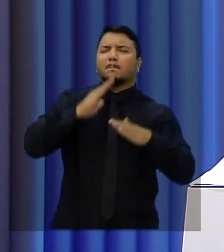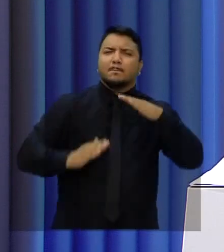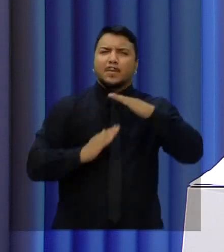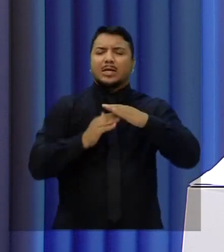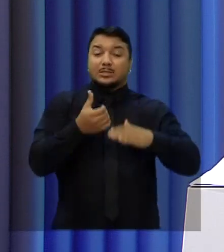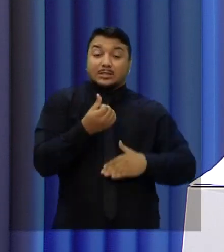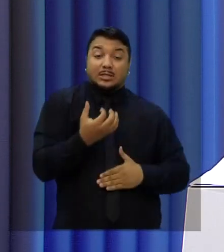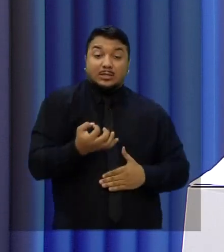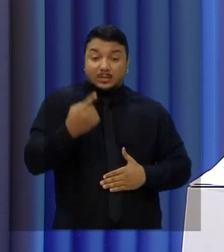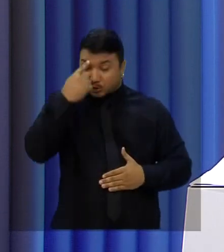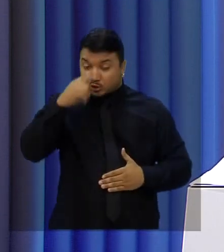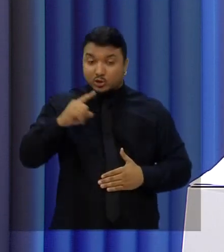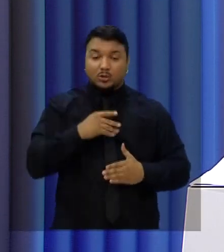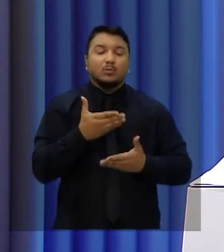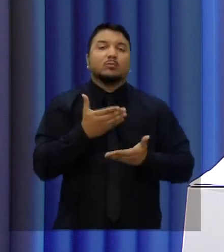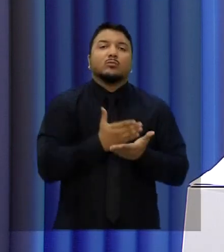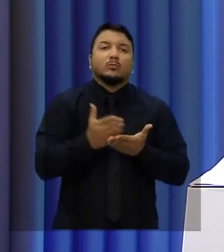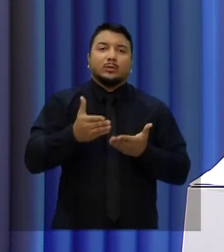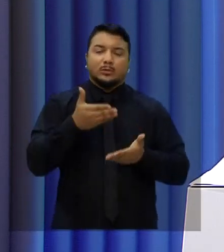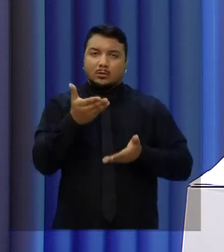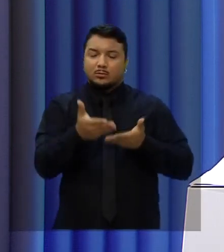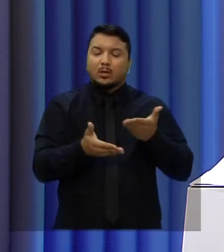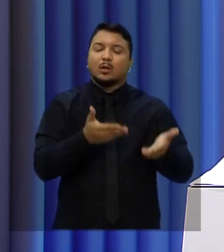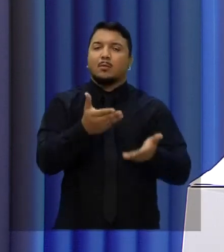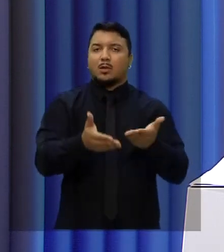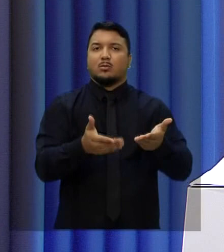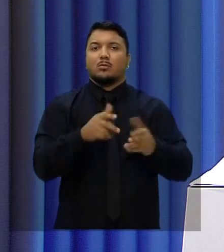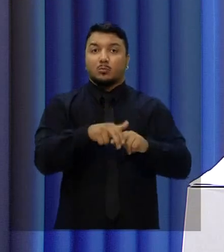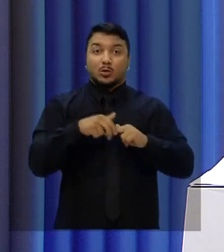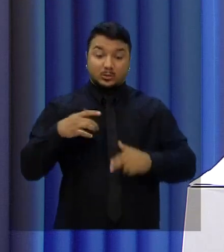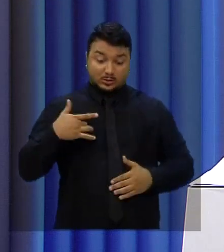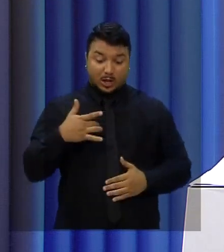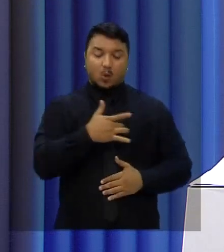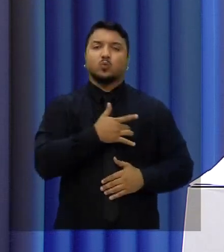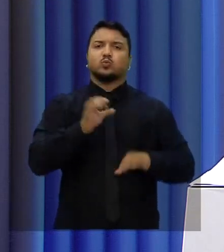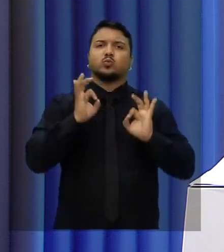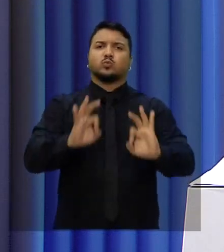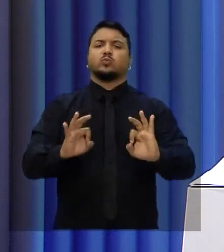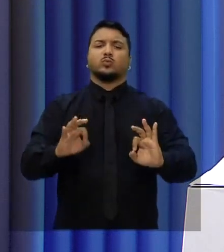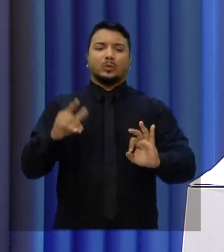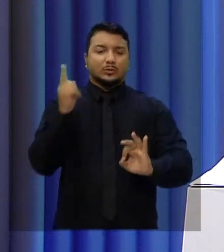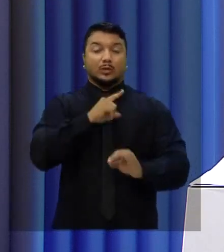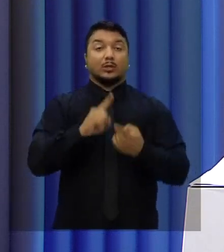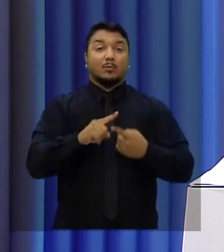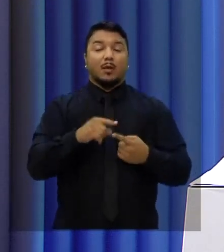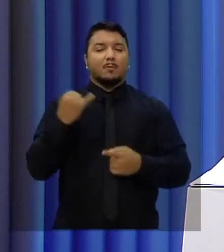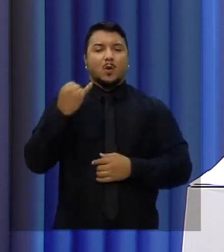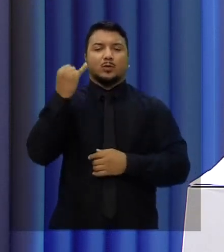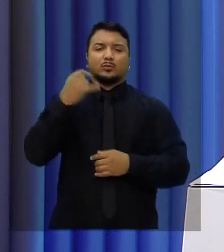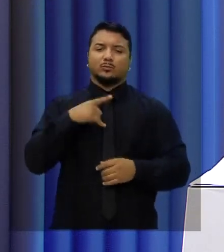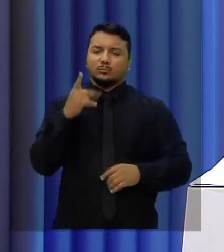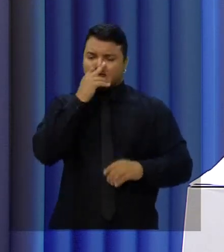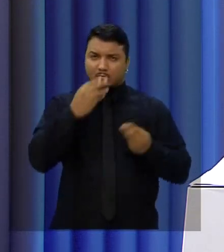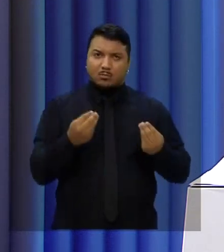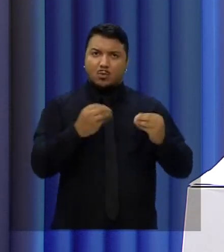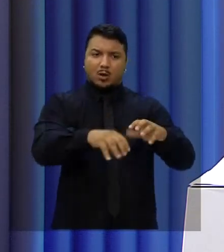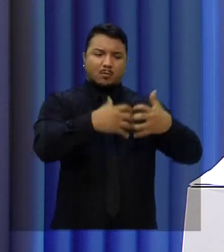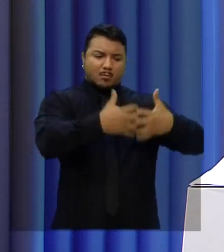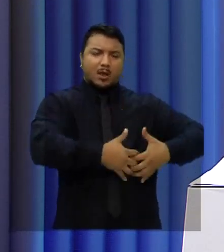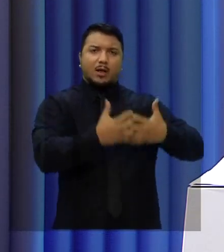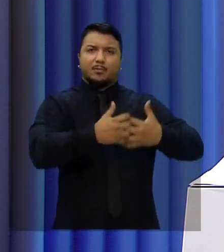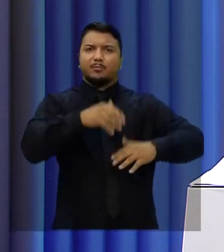dias para iniciar o tratamento. Isso é fazer saúde. É importante construir, mas é importante equipar, contratar